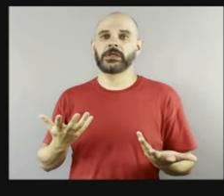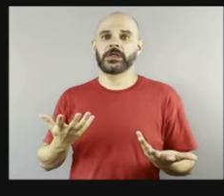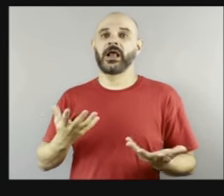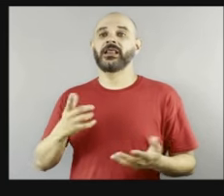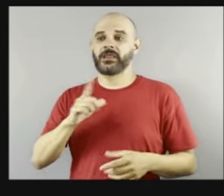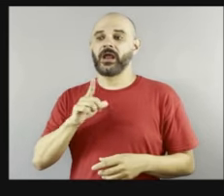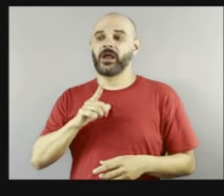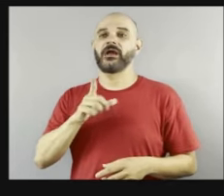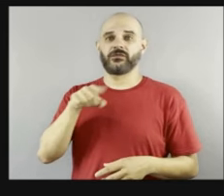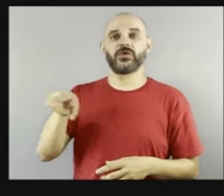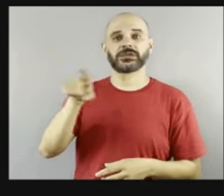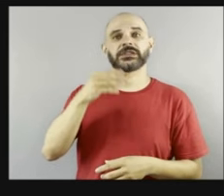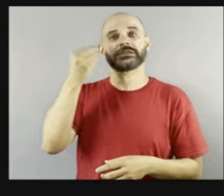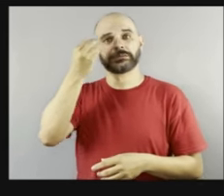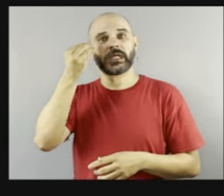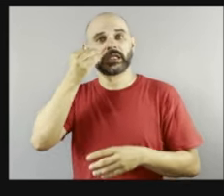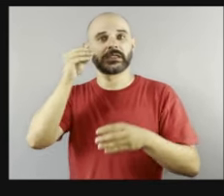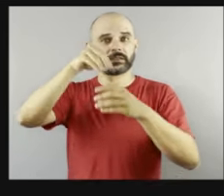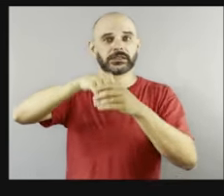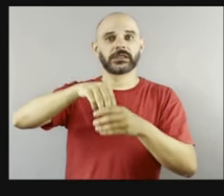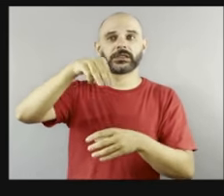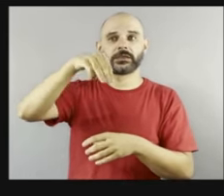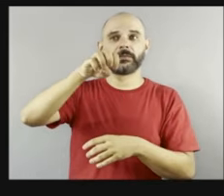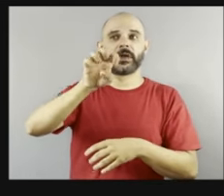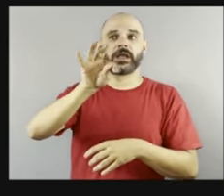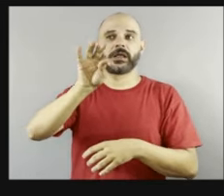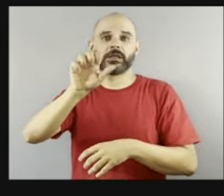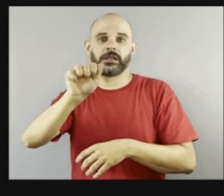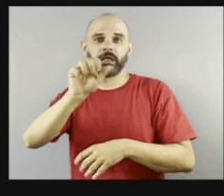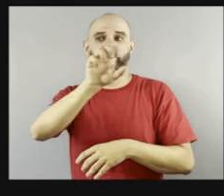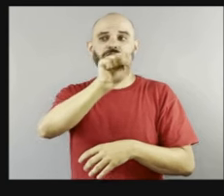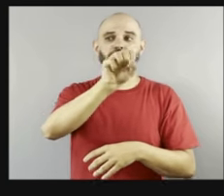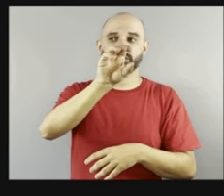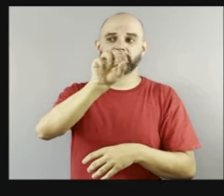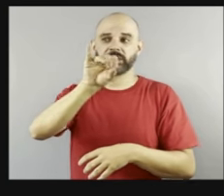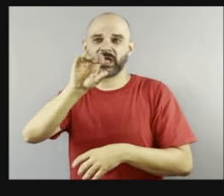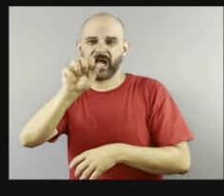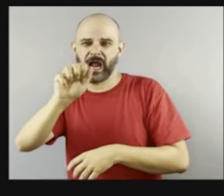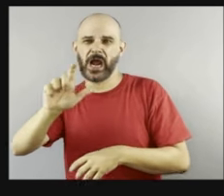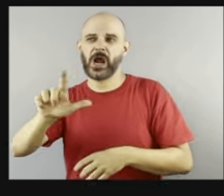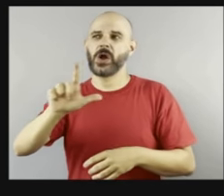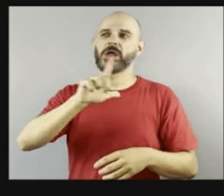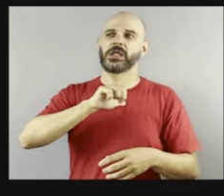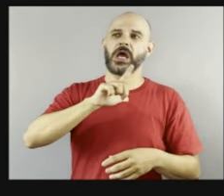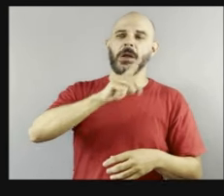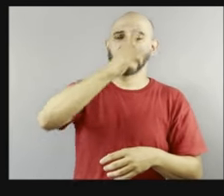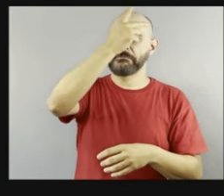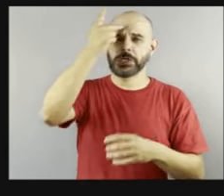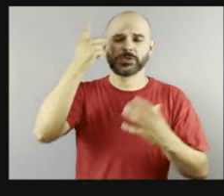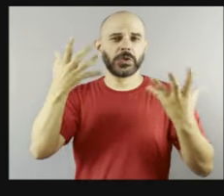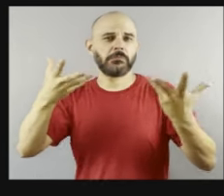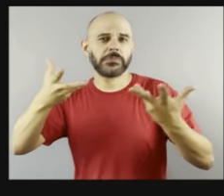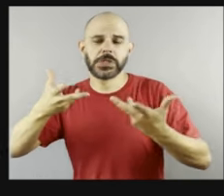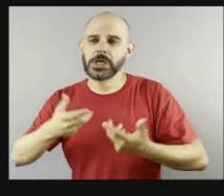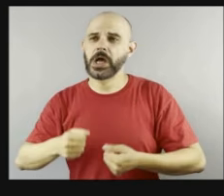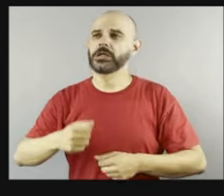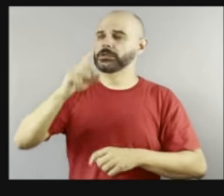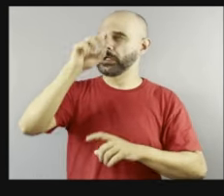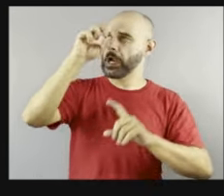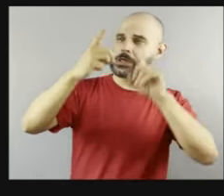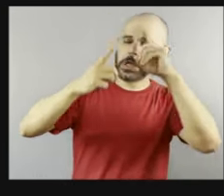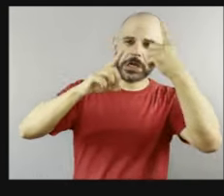de tantas capacidades, de tantas pessoas tão habilidosas, né, criativamente, artisticamente. Então,